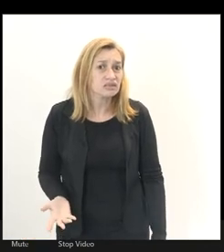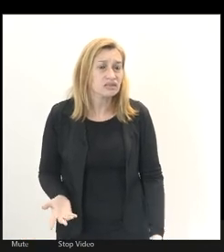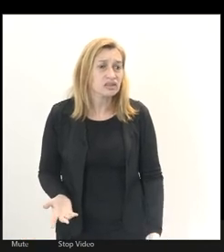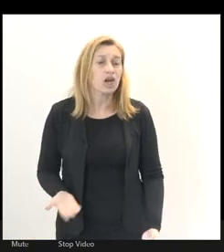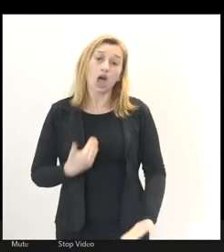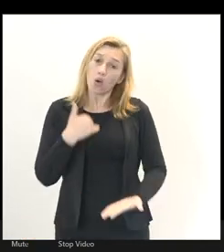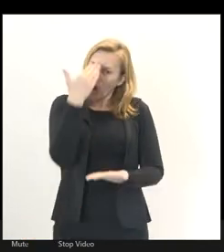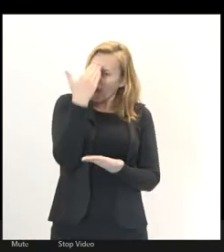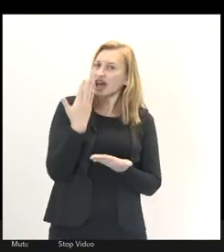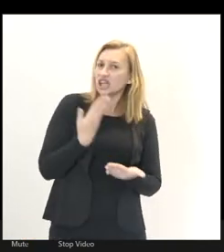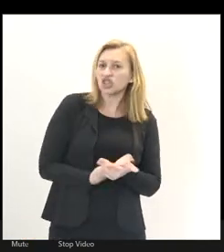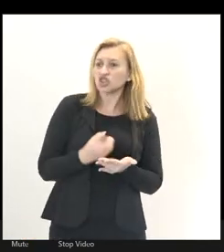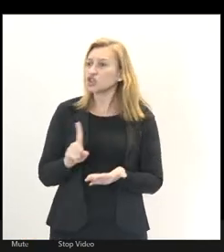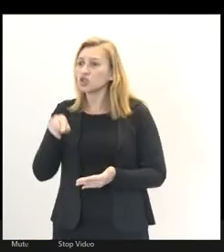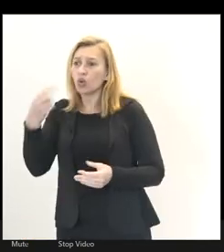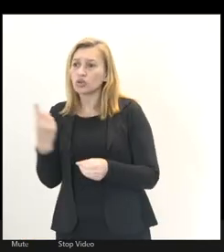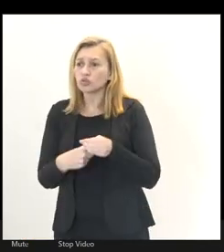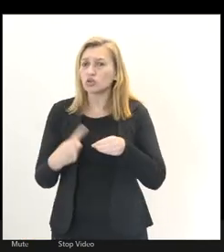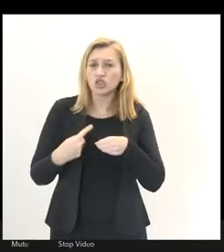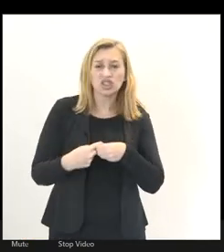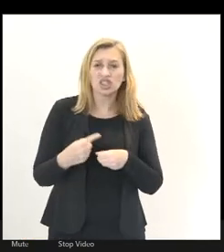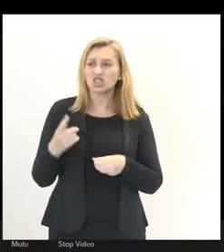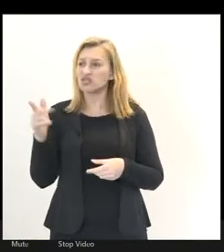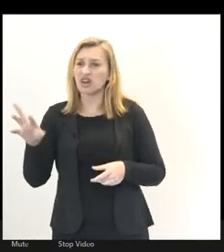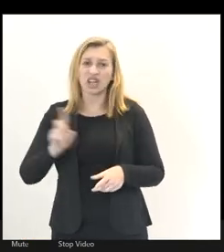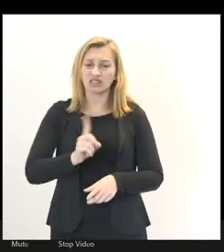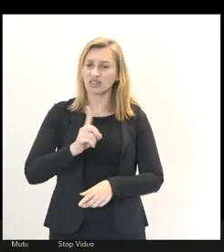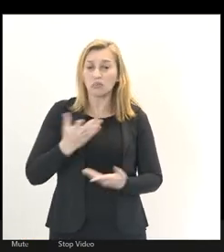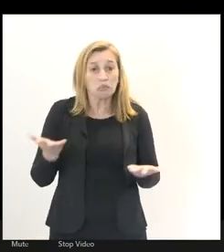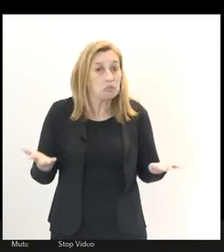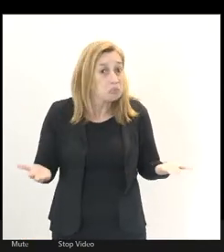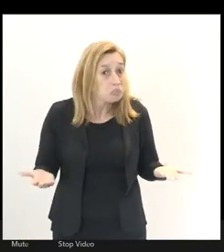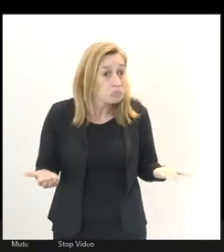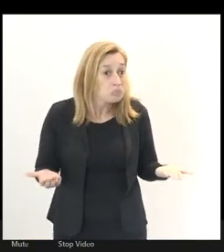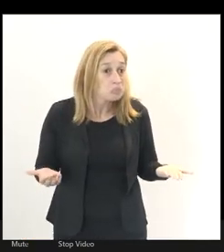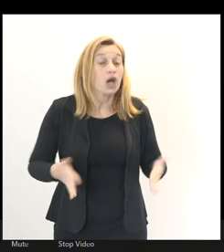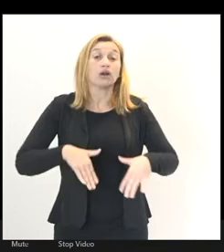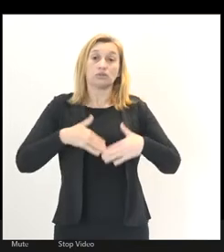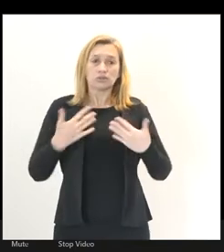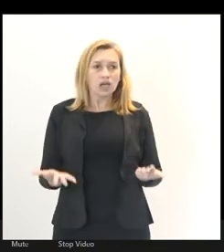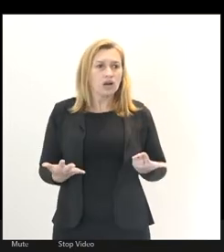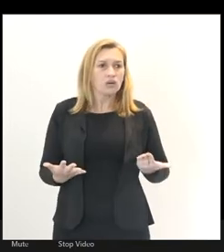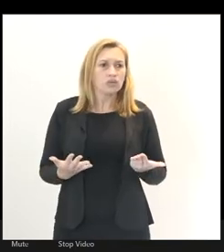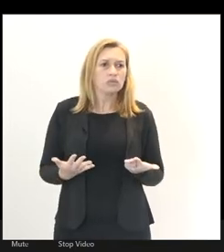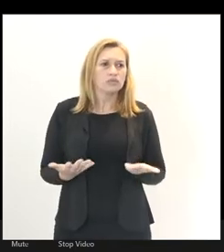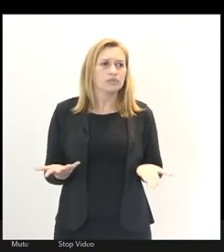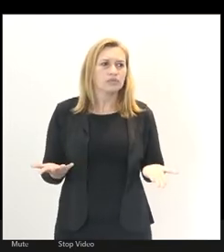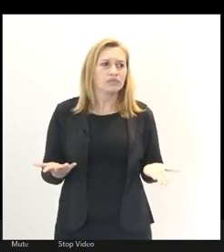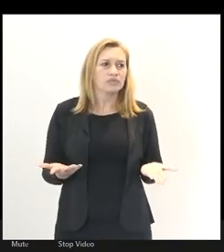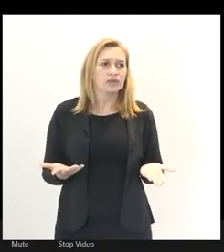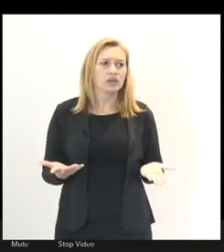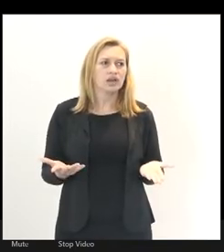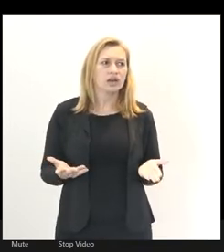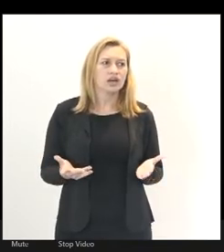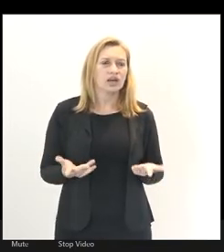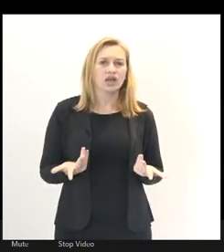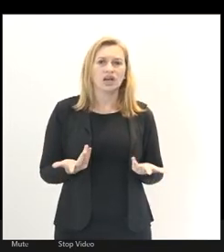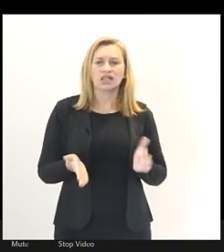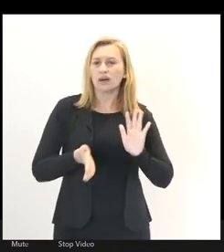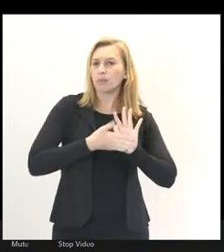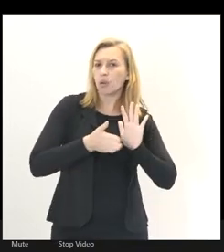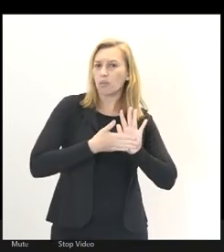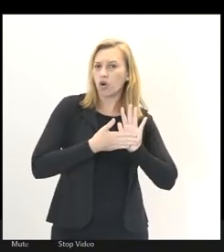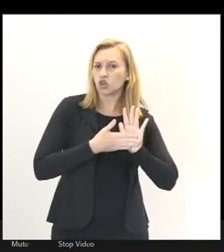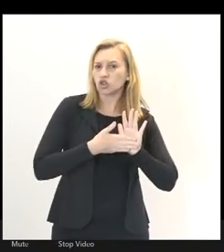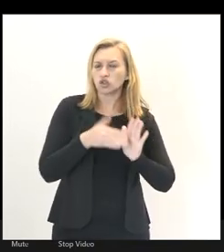Eu acredito que os demais municípios não sejam diferentes disso. Então, essa medida que o governo propõe com